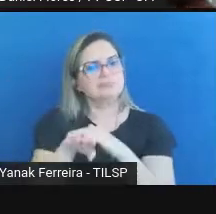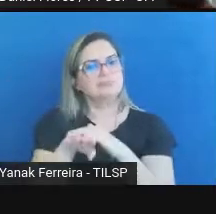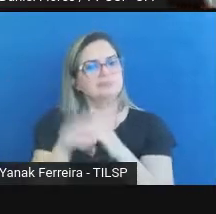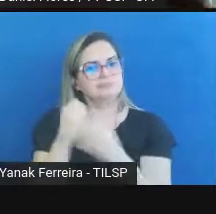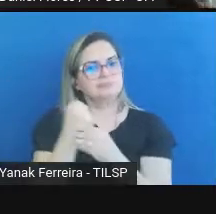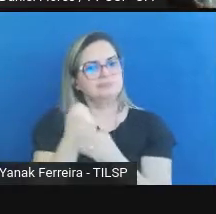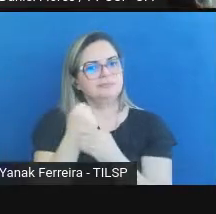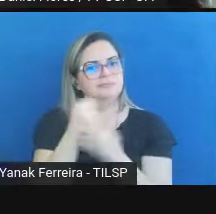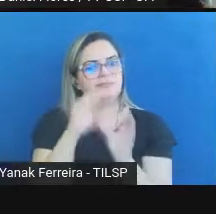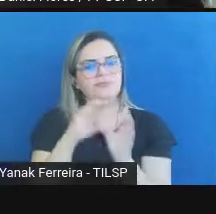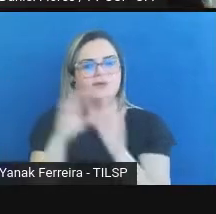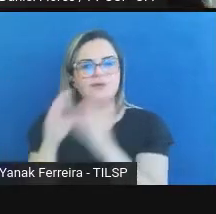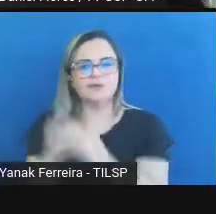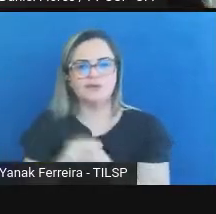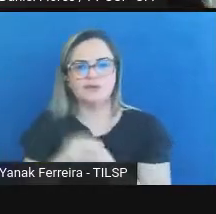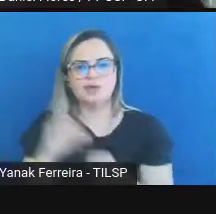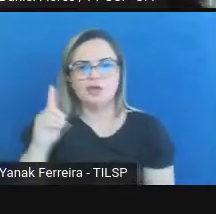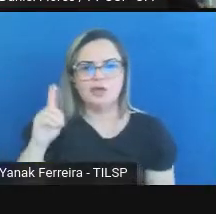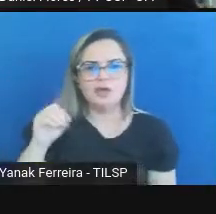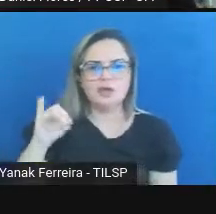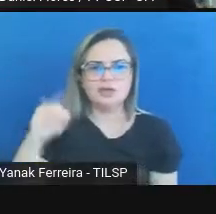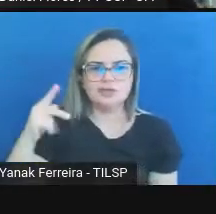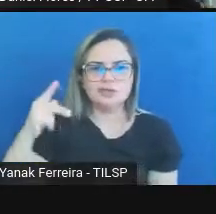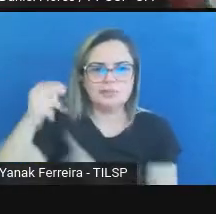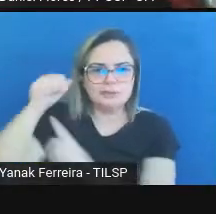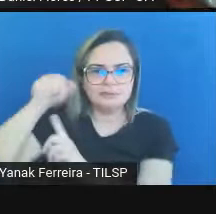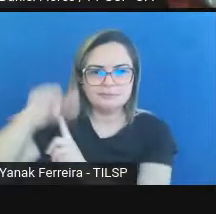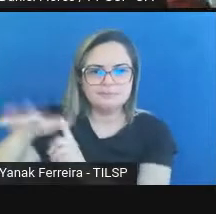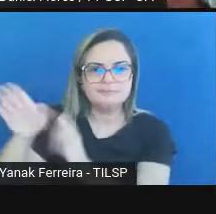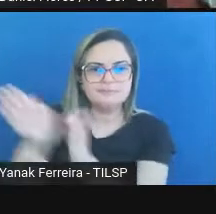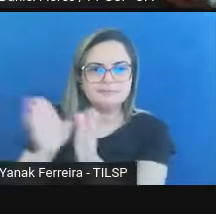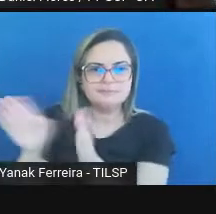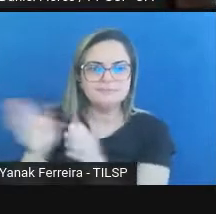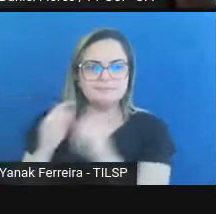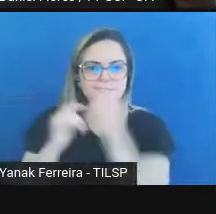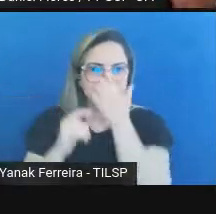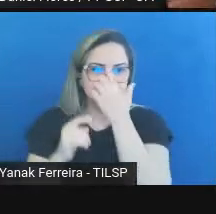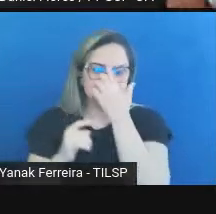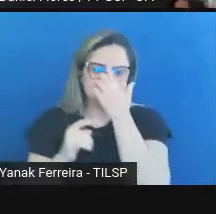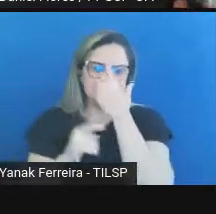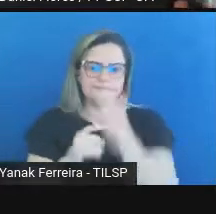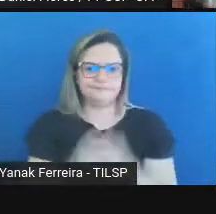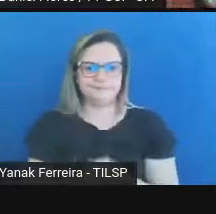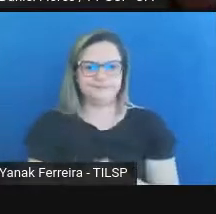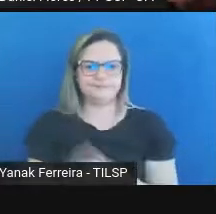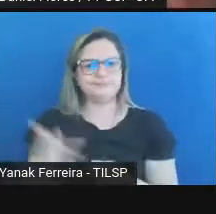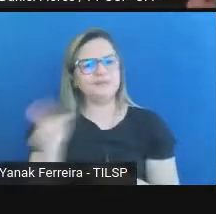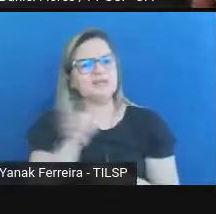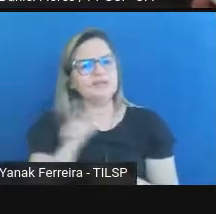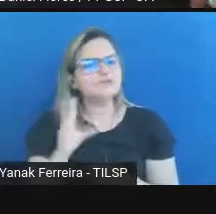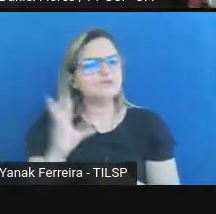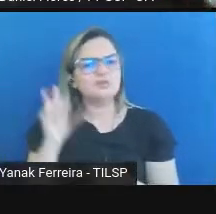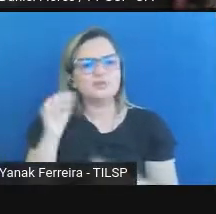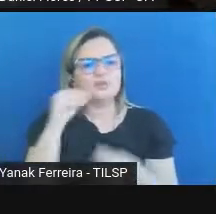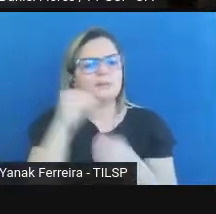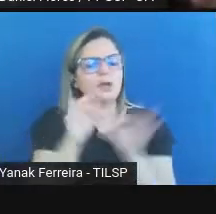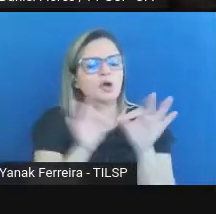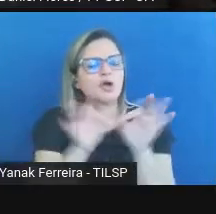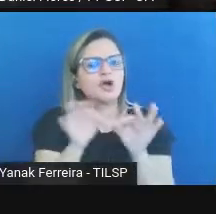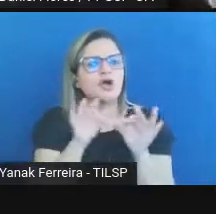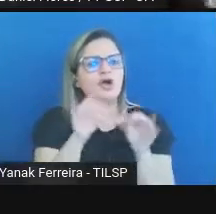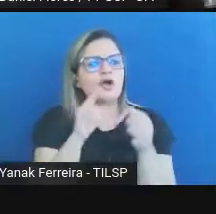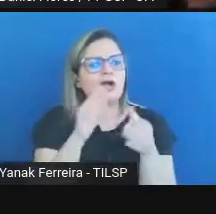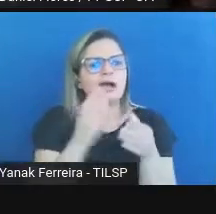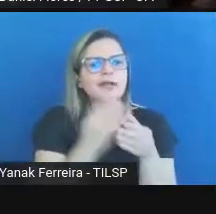DIP na disseminação no acesso. Isso vale para arquivo, para biblioteconomia,